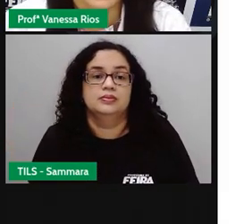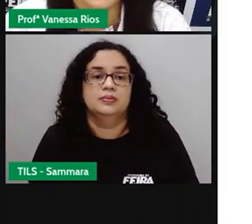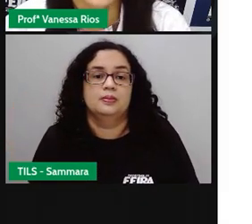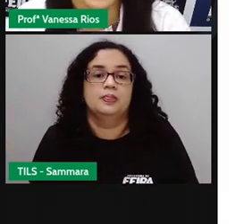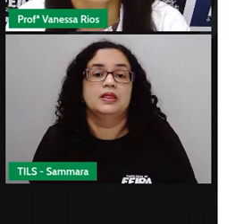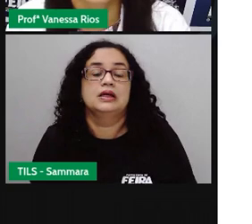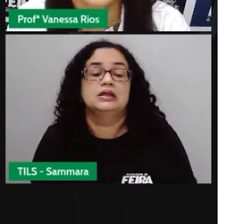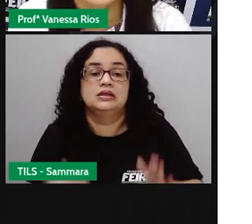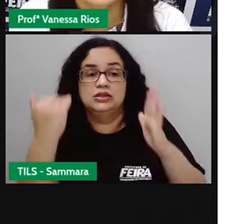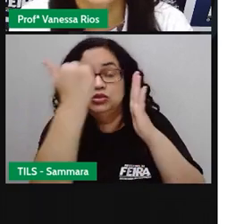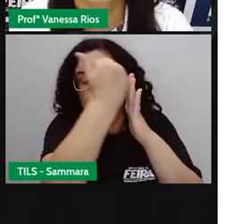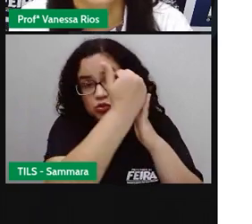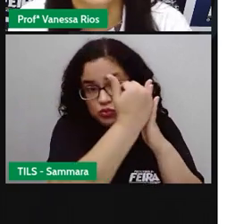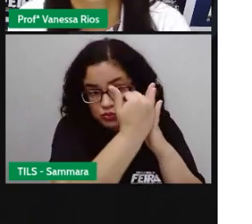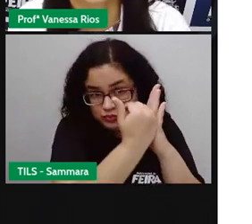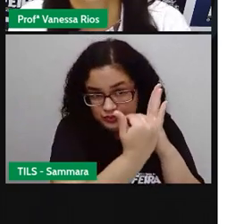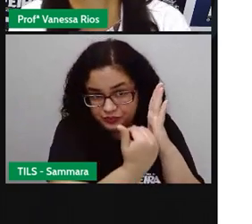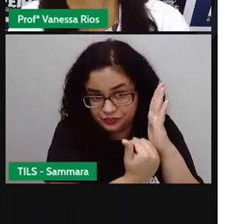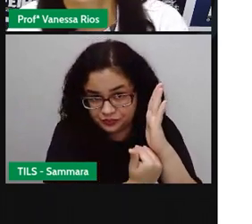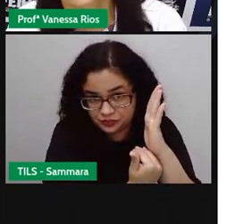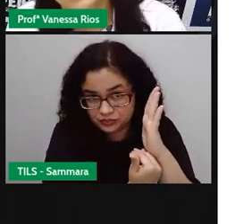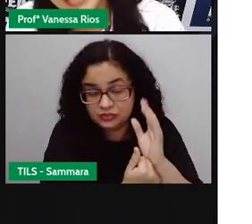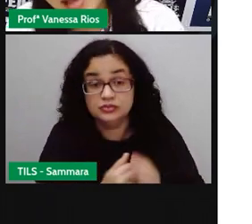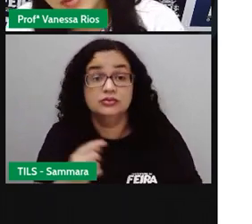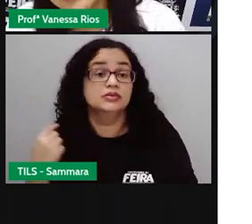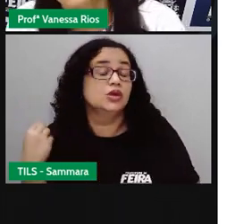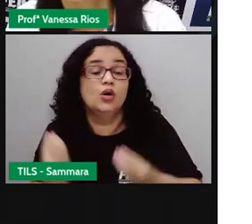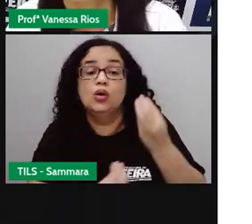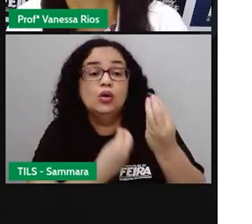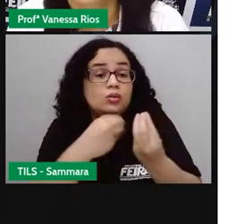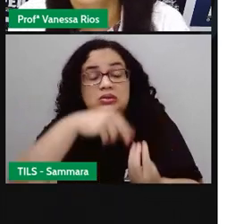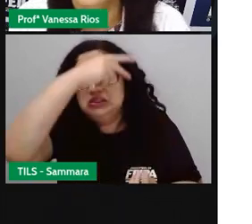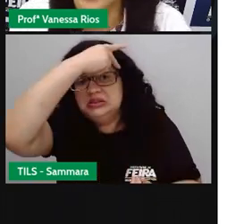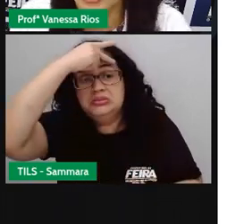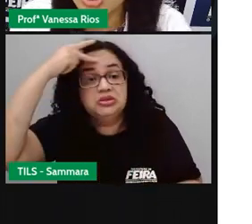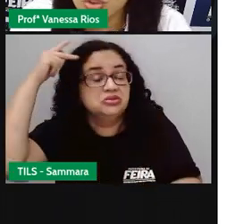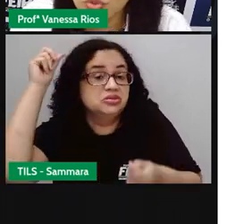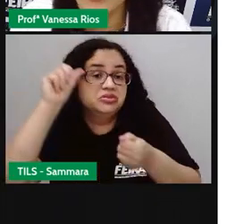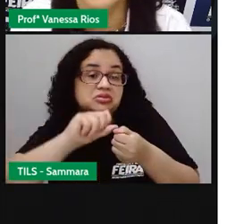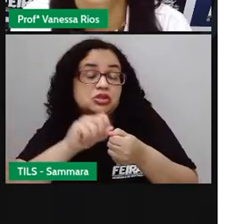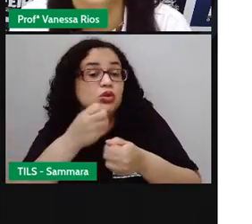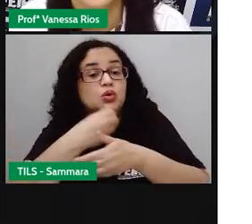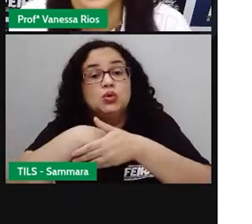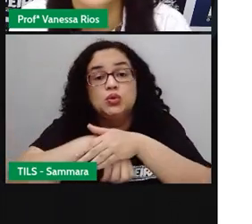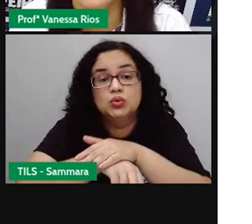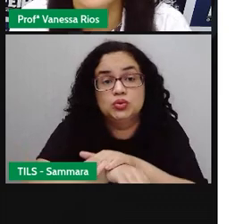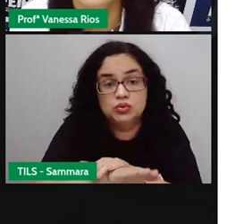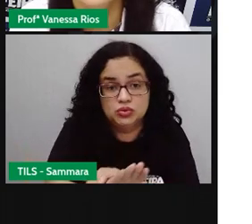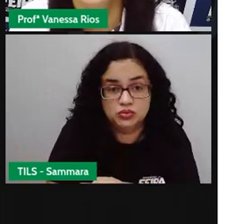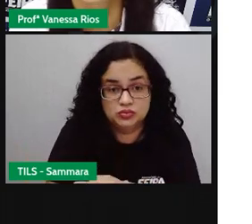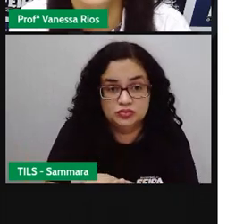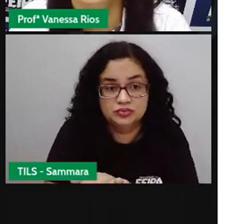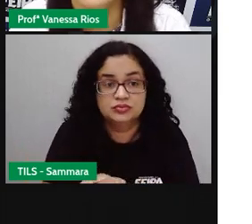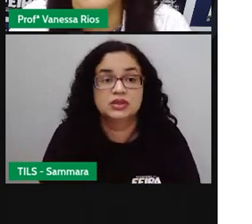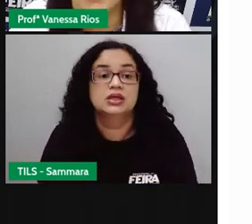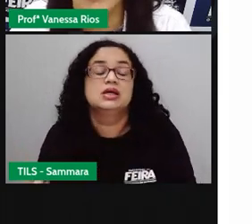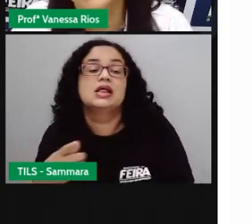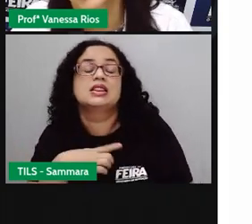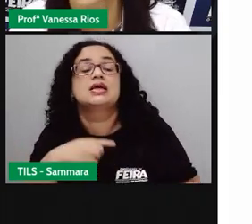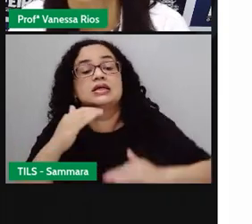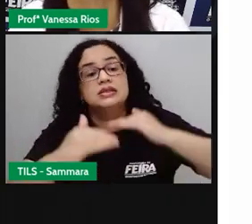ela está então relacionada aos nossos hábitos e aos nossos costumes. Às coisas que a gente